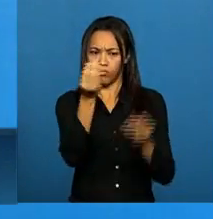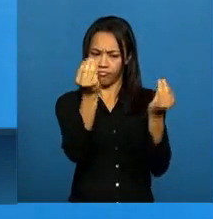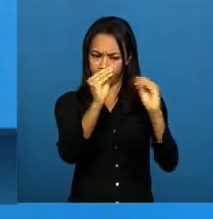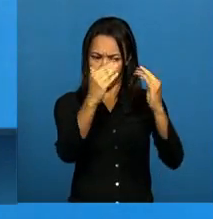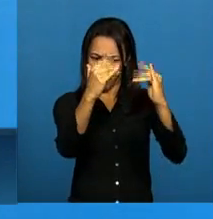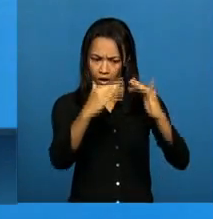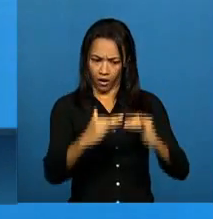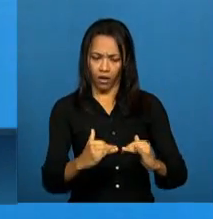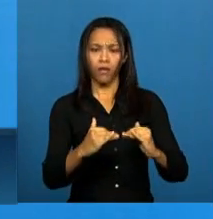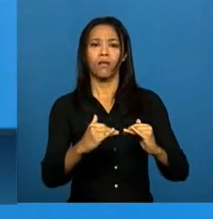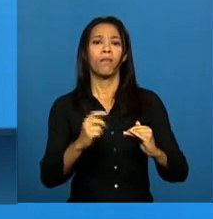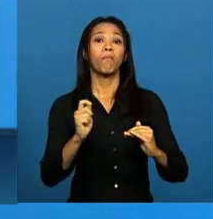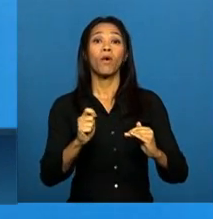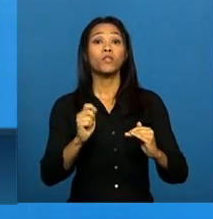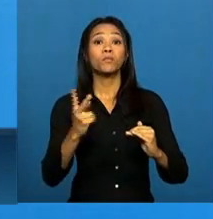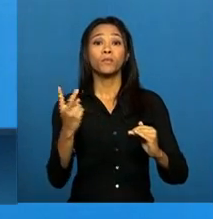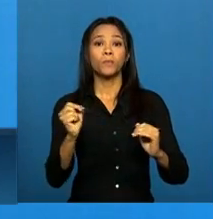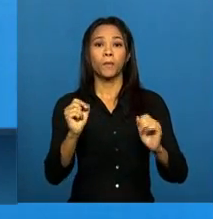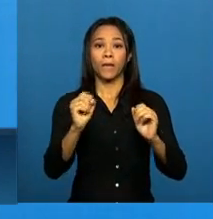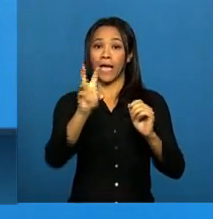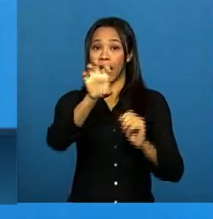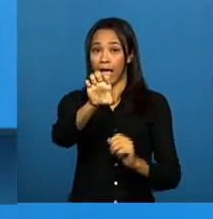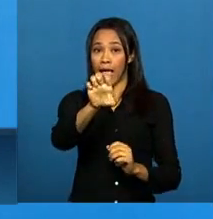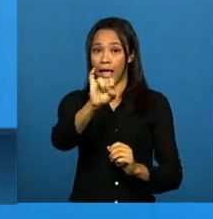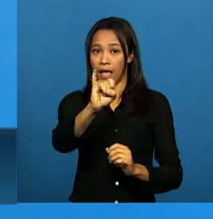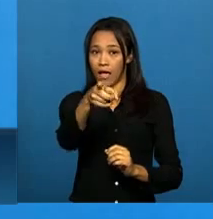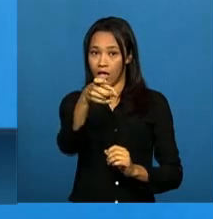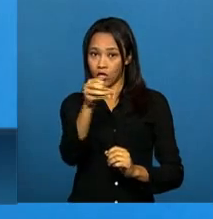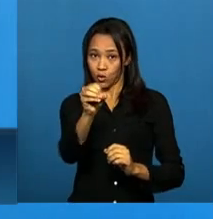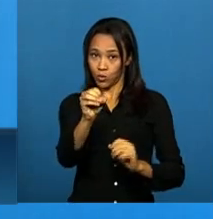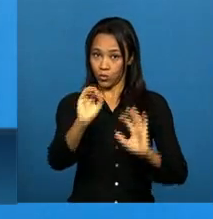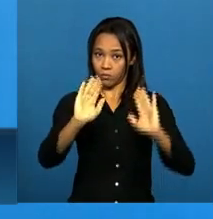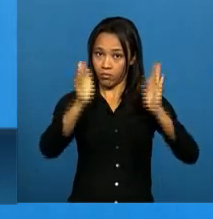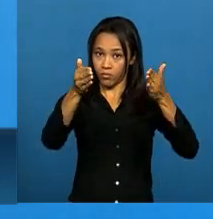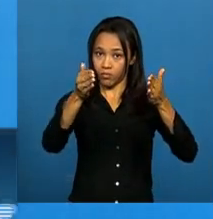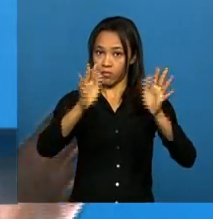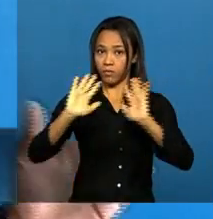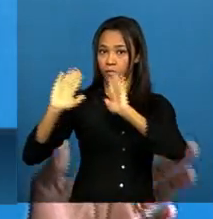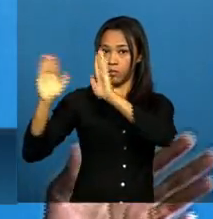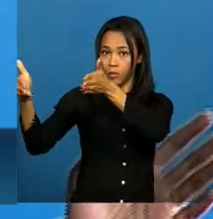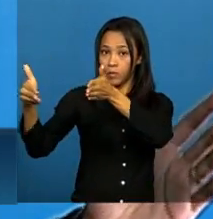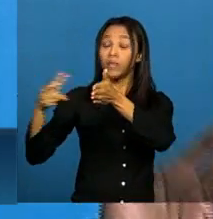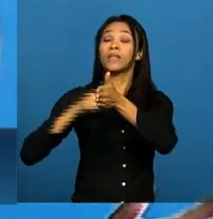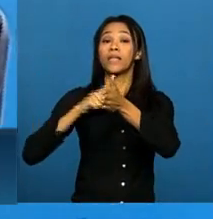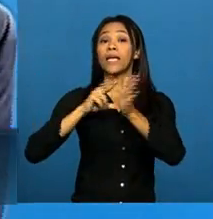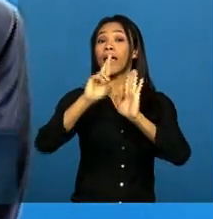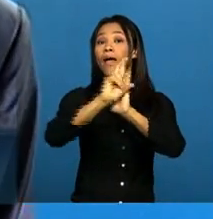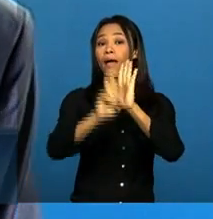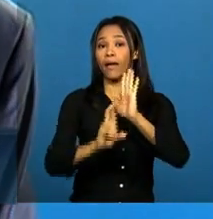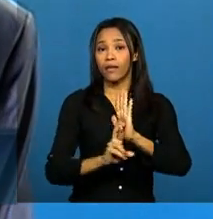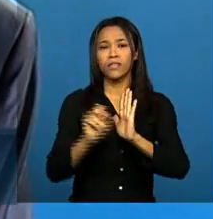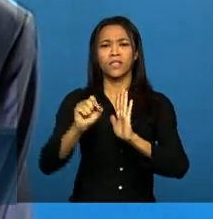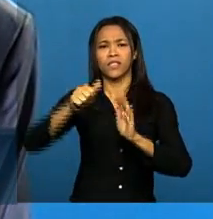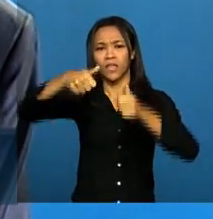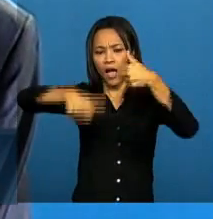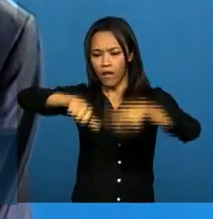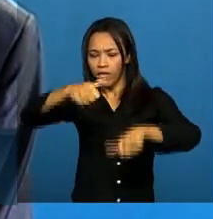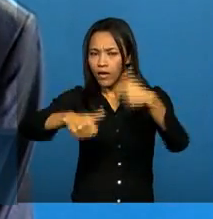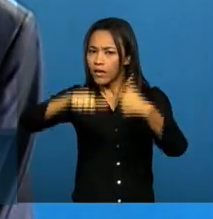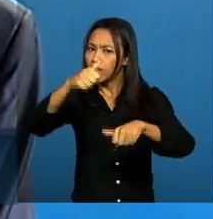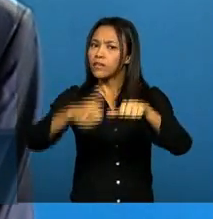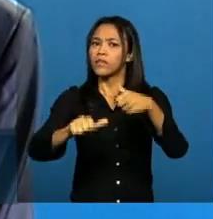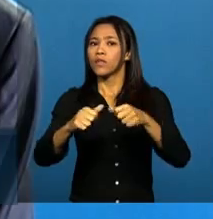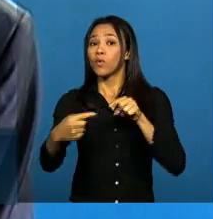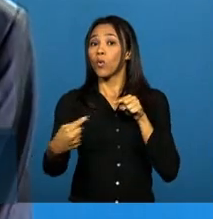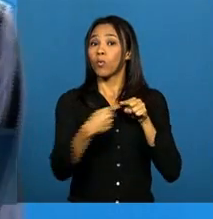a partir dos eixos que são estabelecidos hoje a partir de um critério de análise da lei do Marco Civil